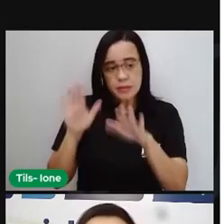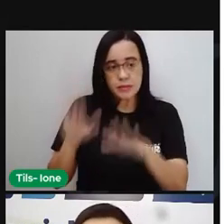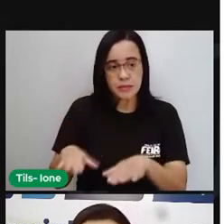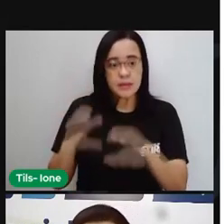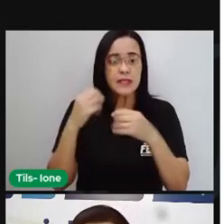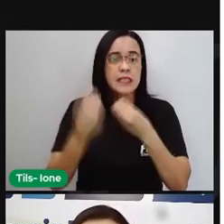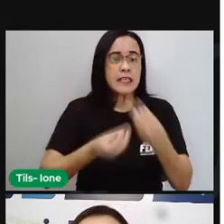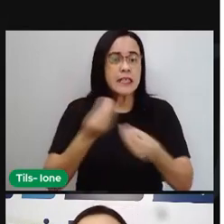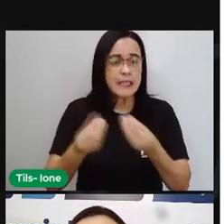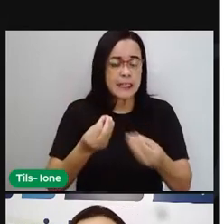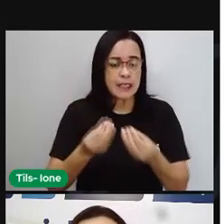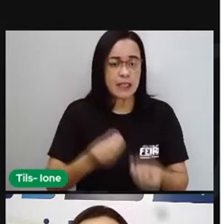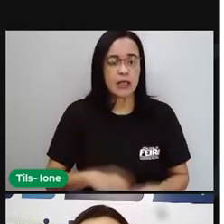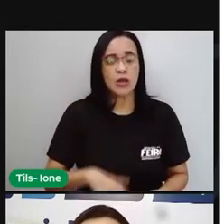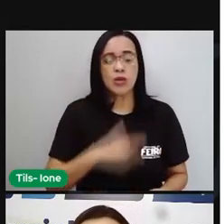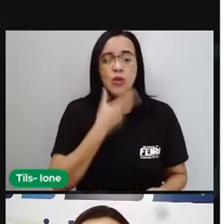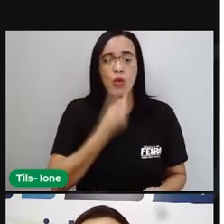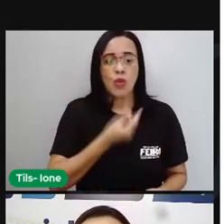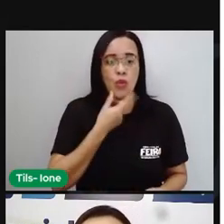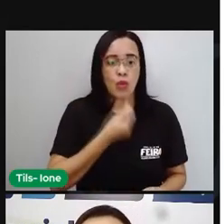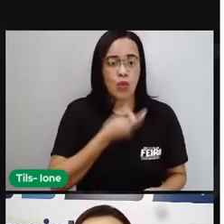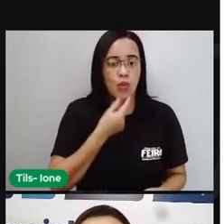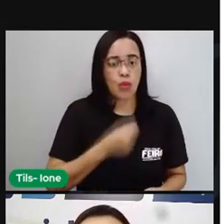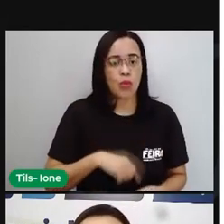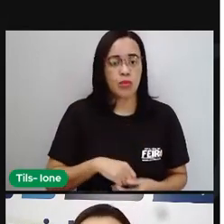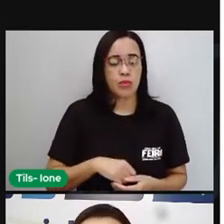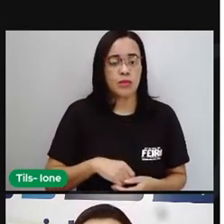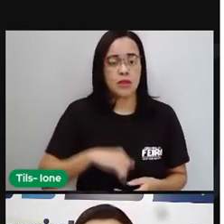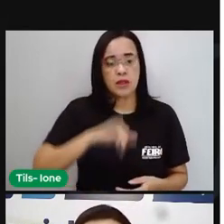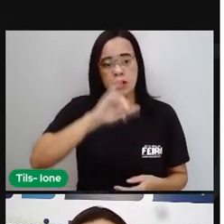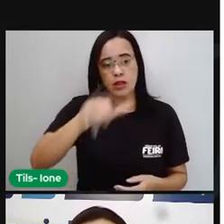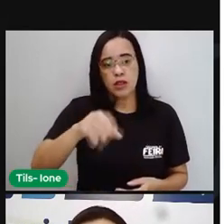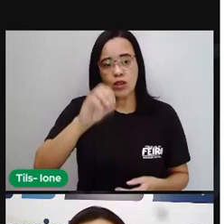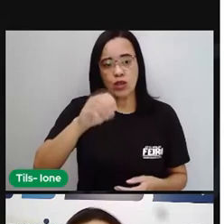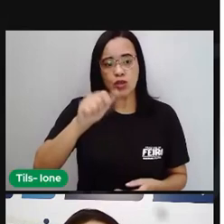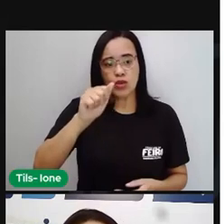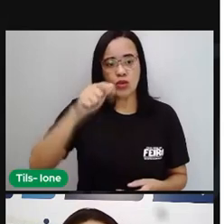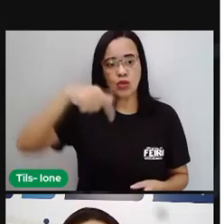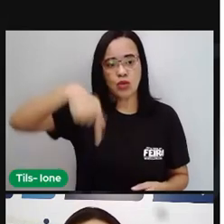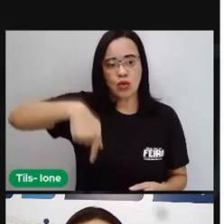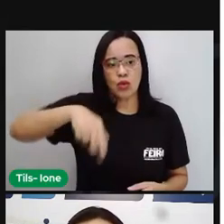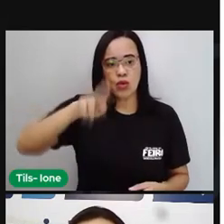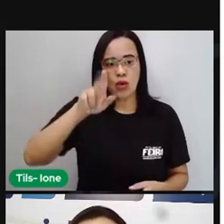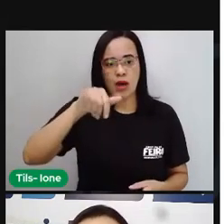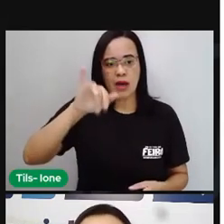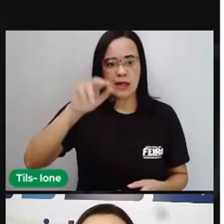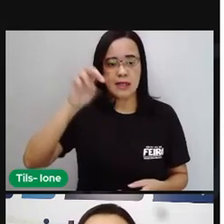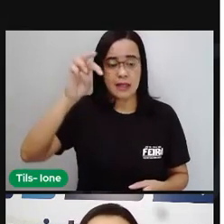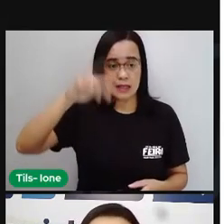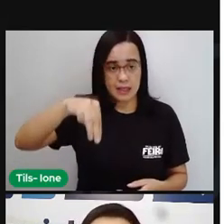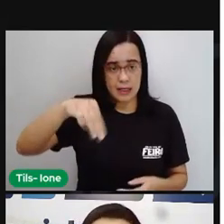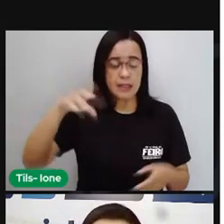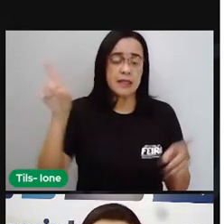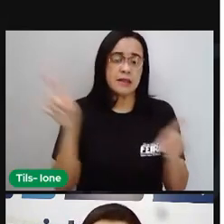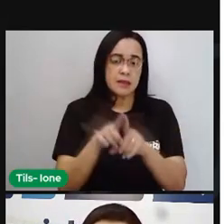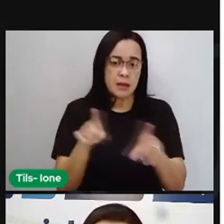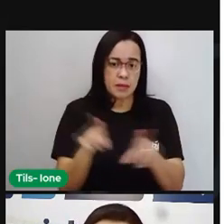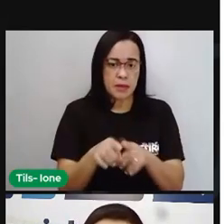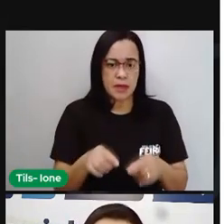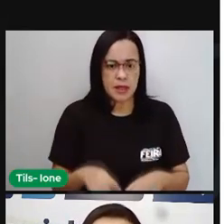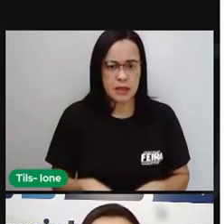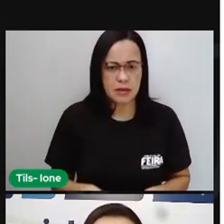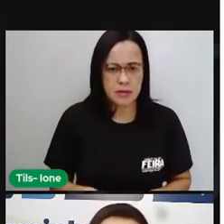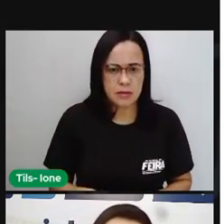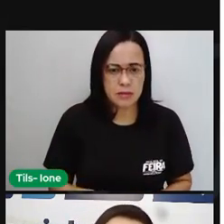chamados Ana e Joaquim. Então, é o dia, né? Colocado pela Igreja Católica como o dia desses dois